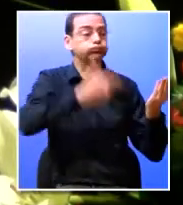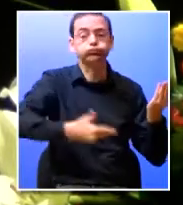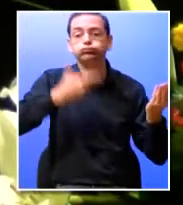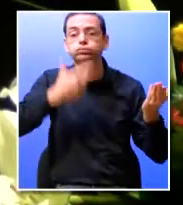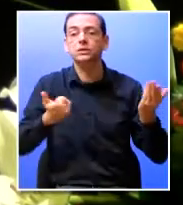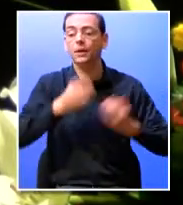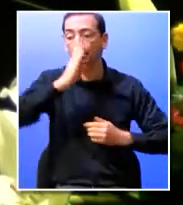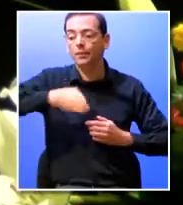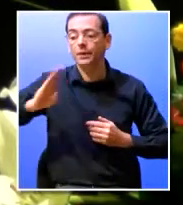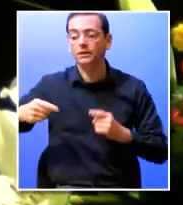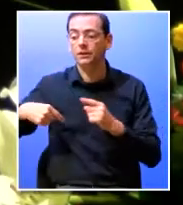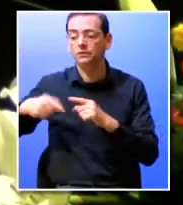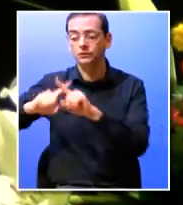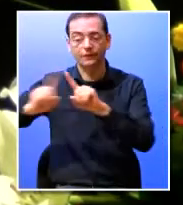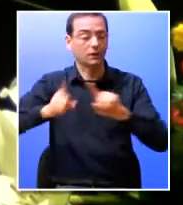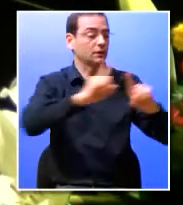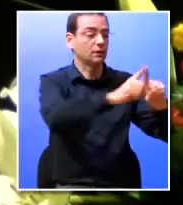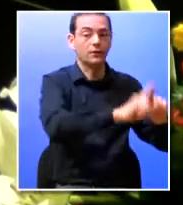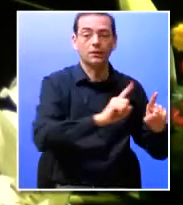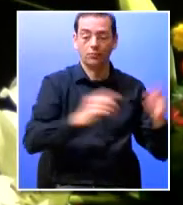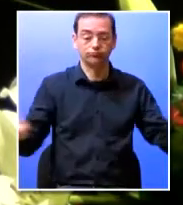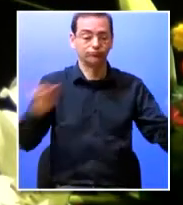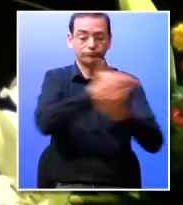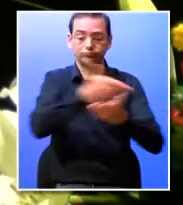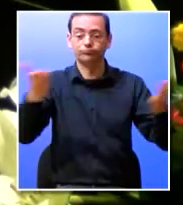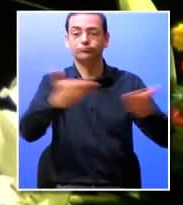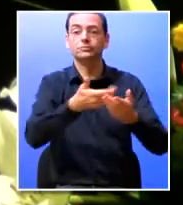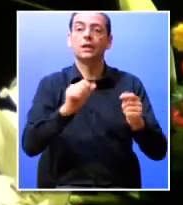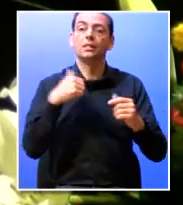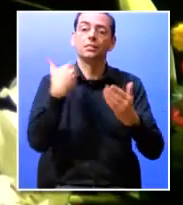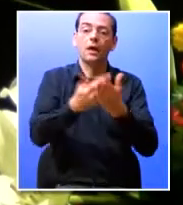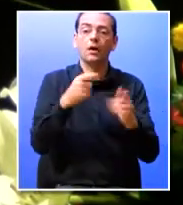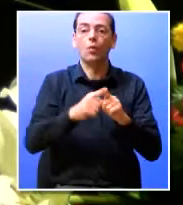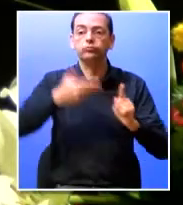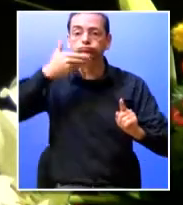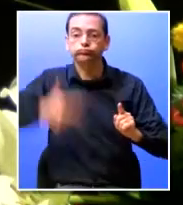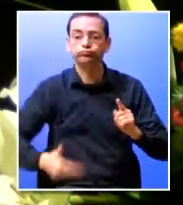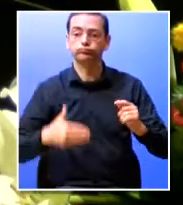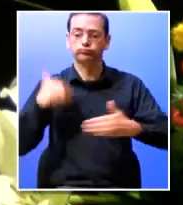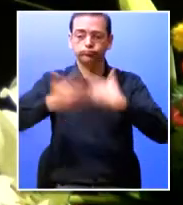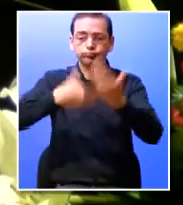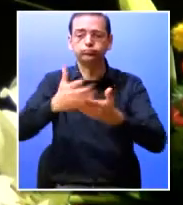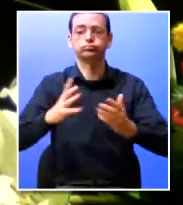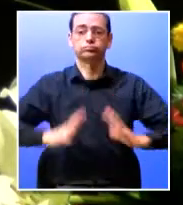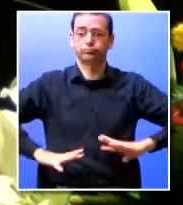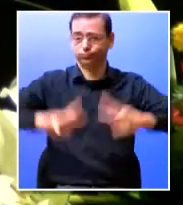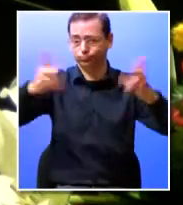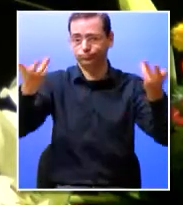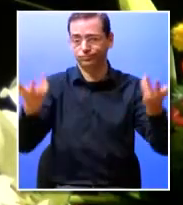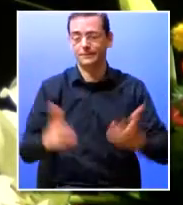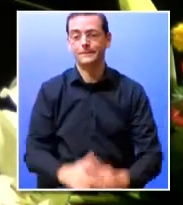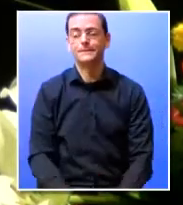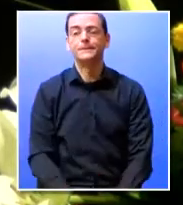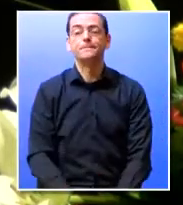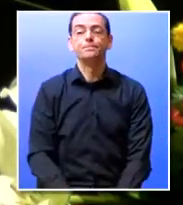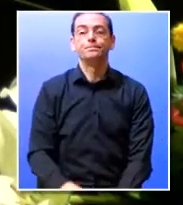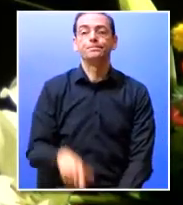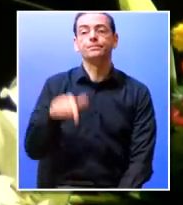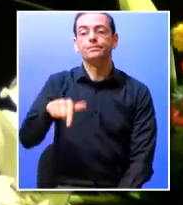diferentes dentro desta temática de integrar e renovar as competências. Vamos então dar início a este painel.